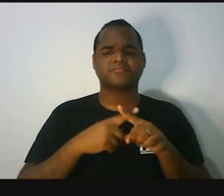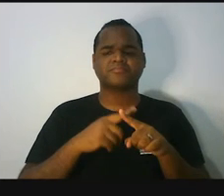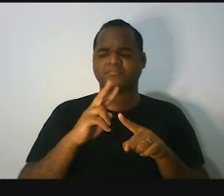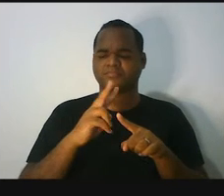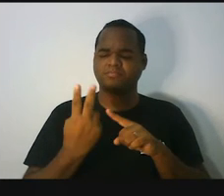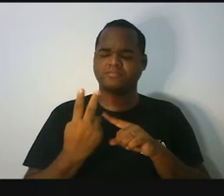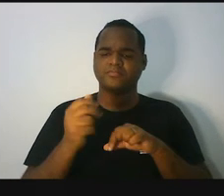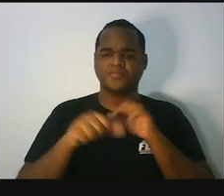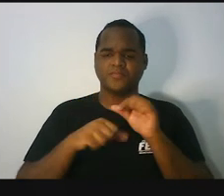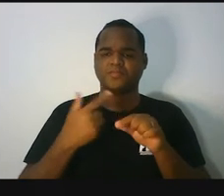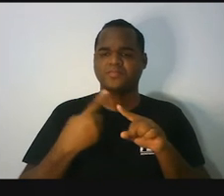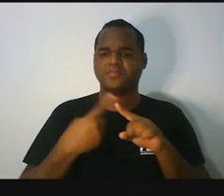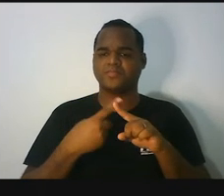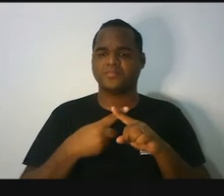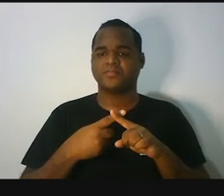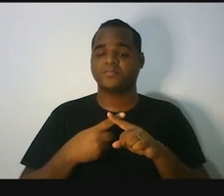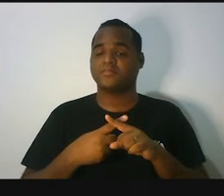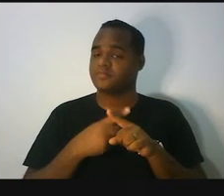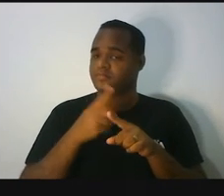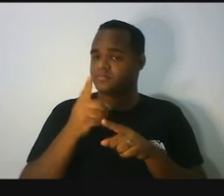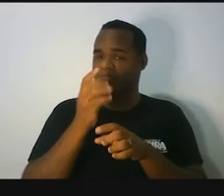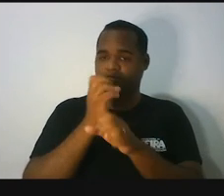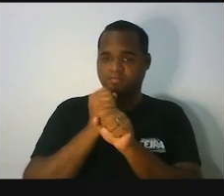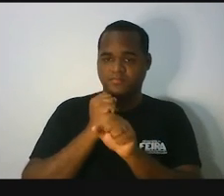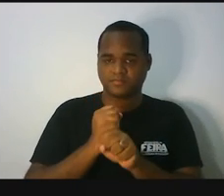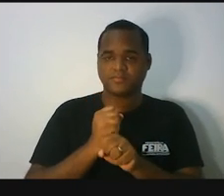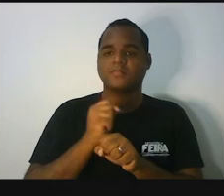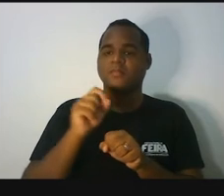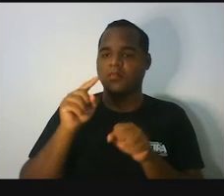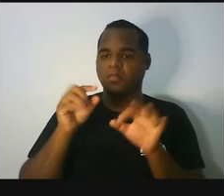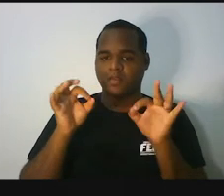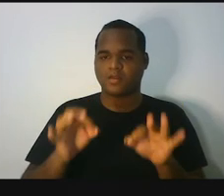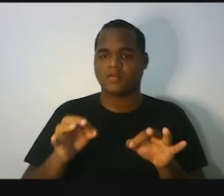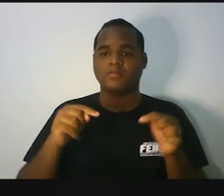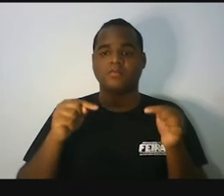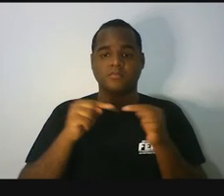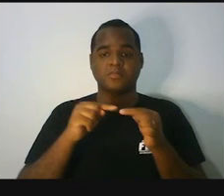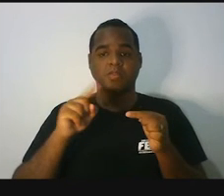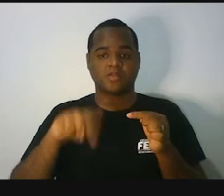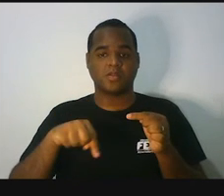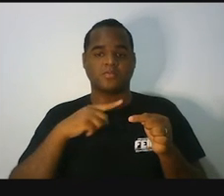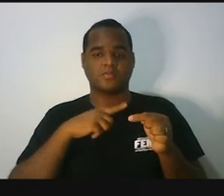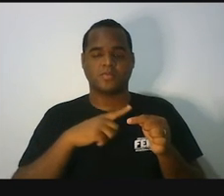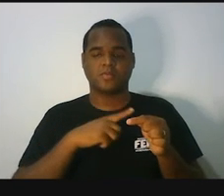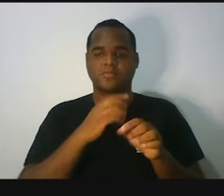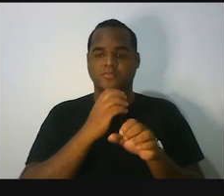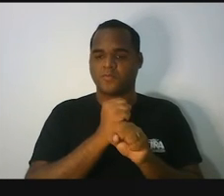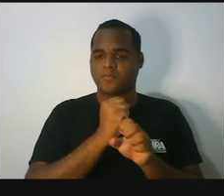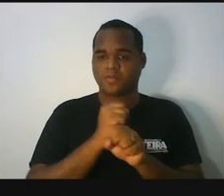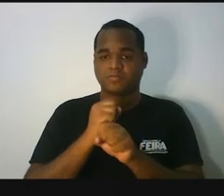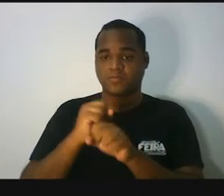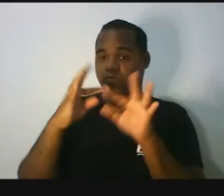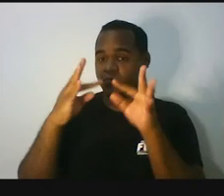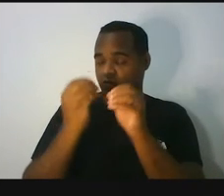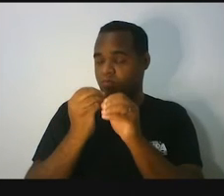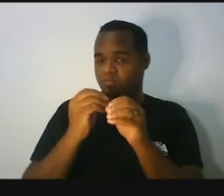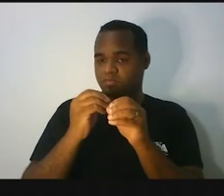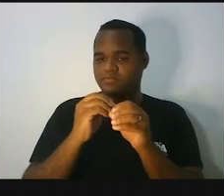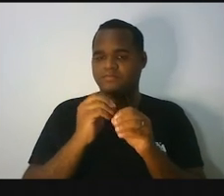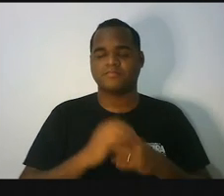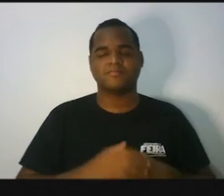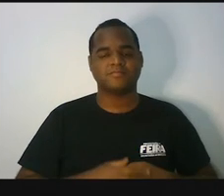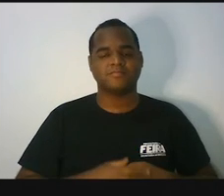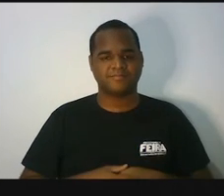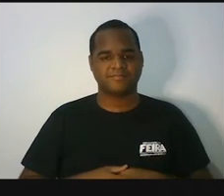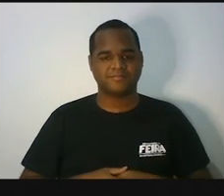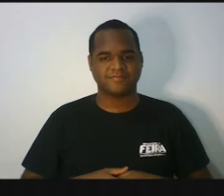Porque aqui você tá somando creche com parque tá achando o total. Aí